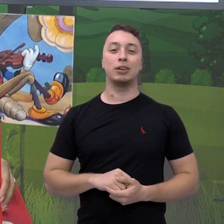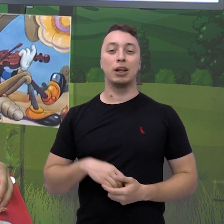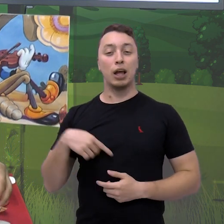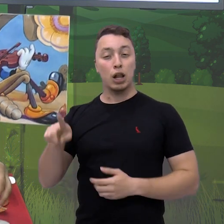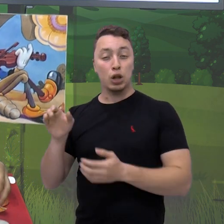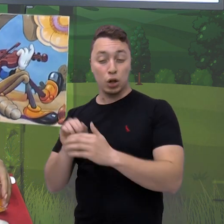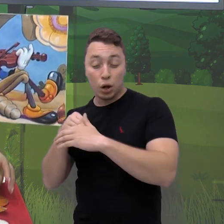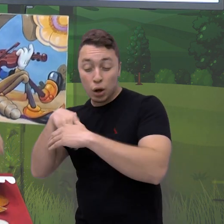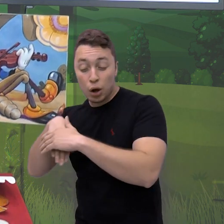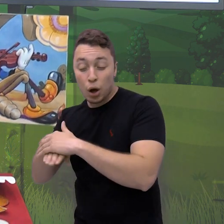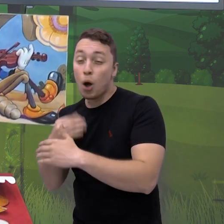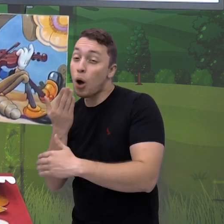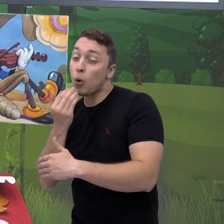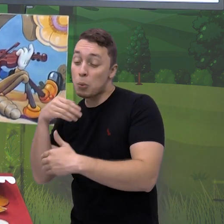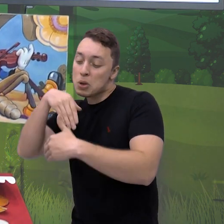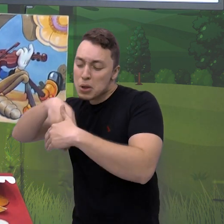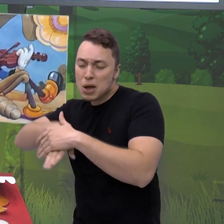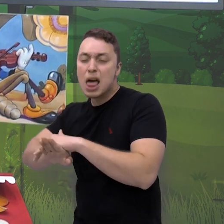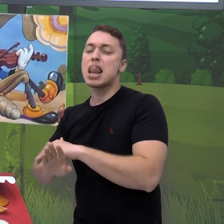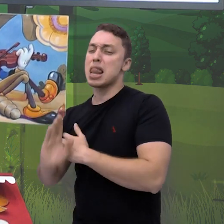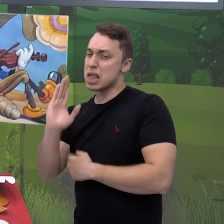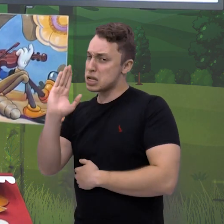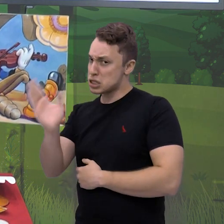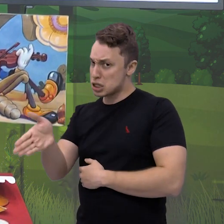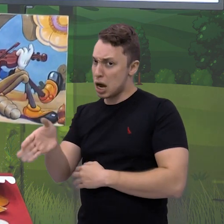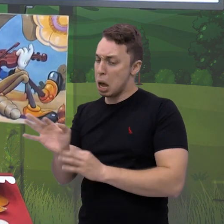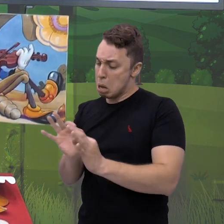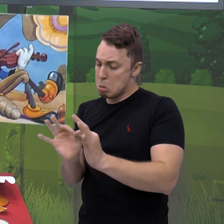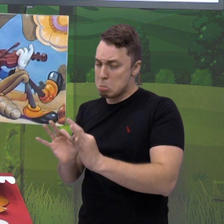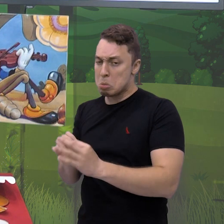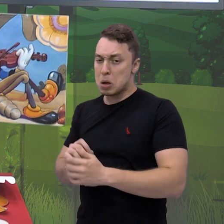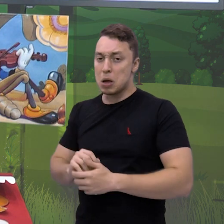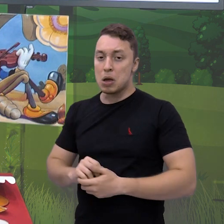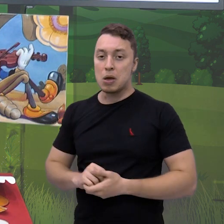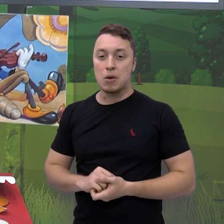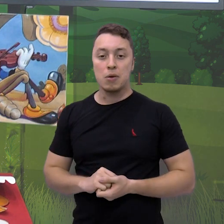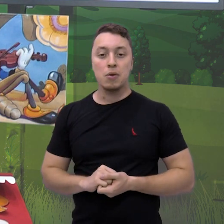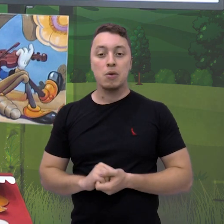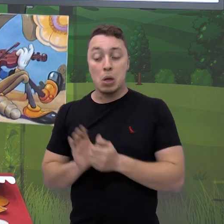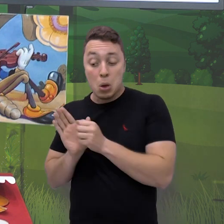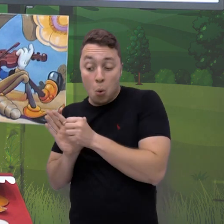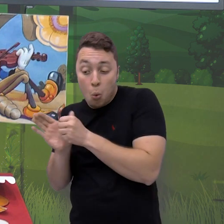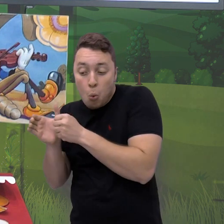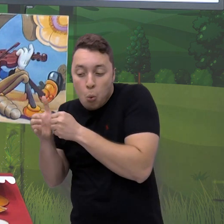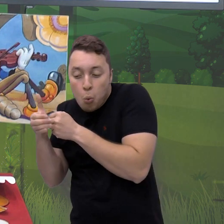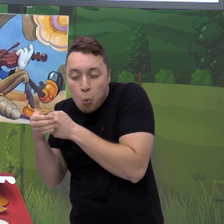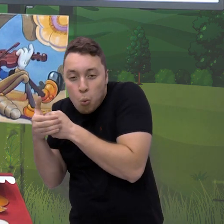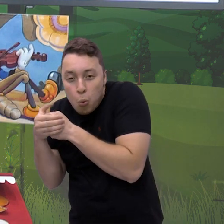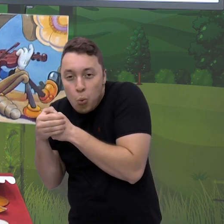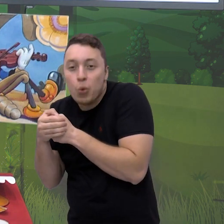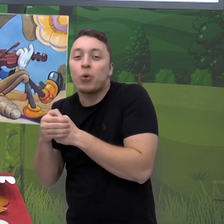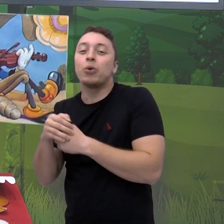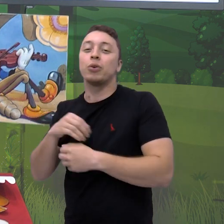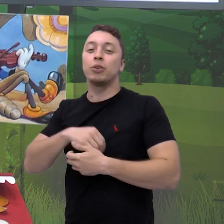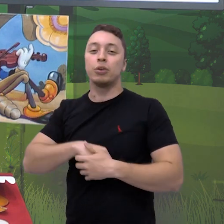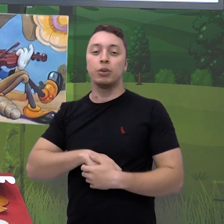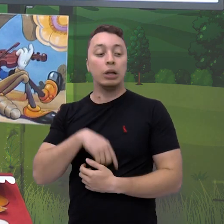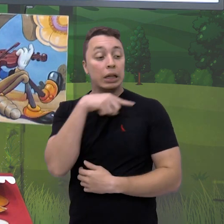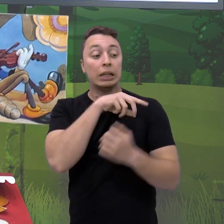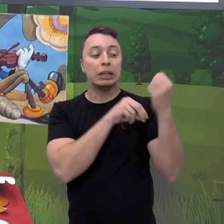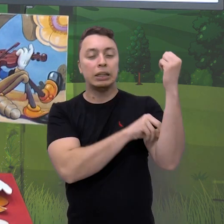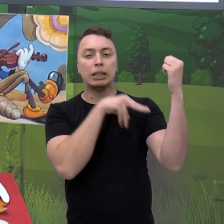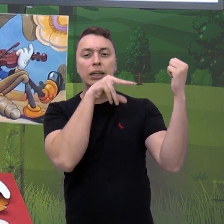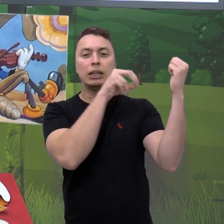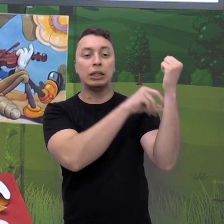seu alimento armazenado e elas então correram para o formigueiro. E a cigarra ficou